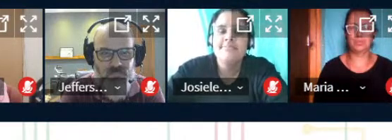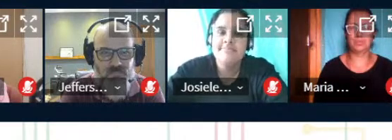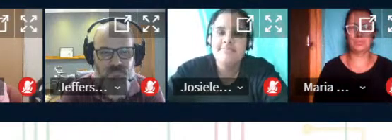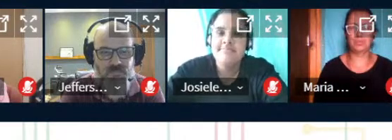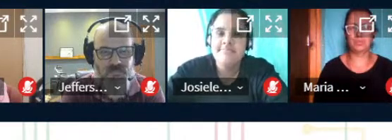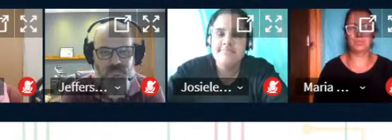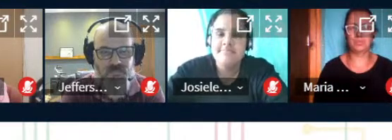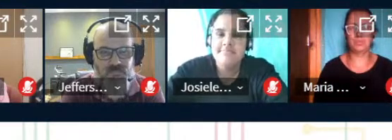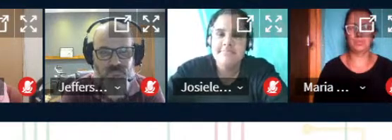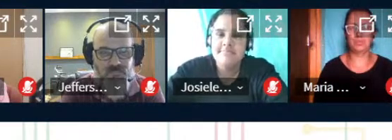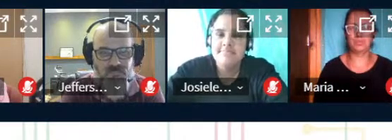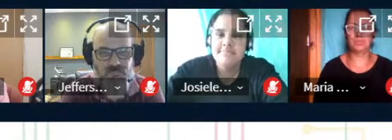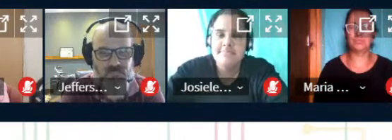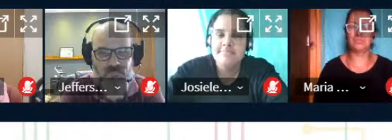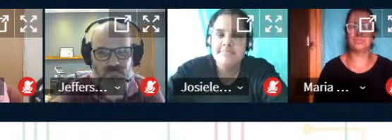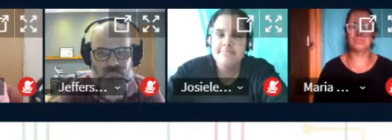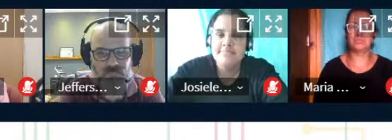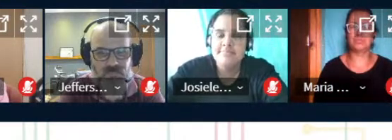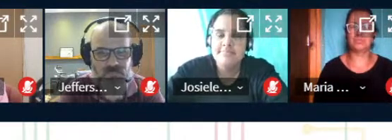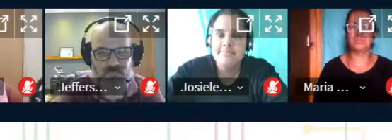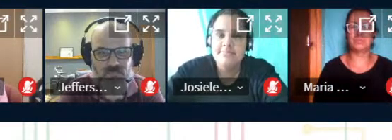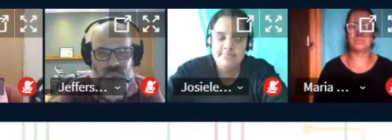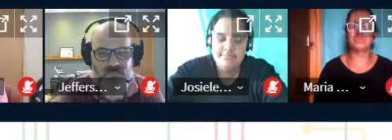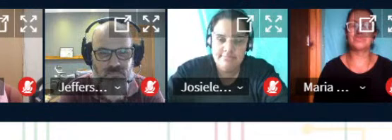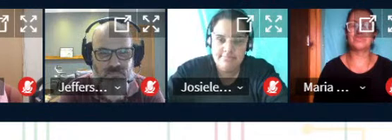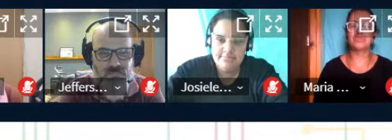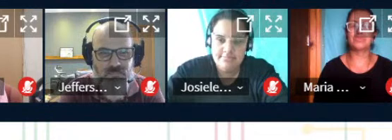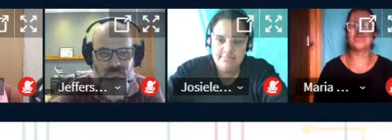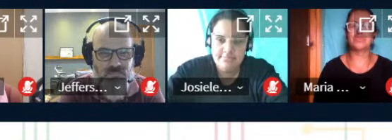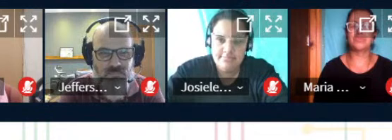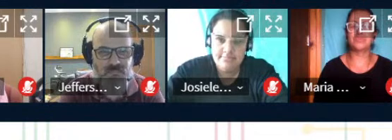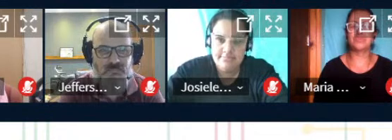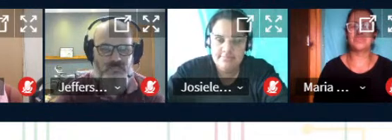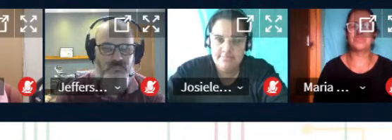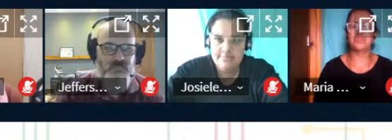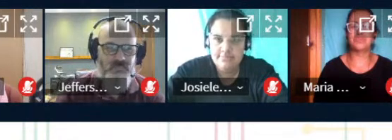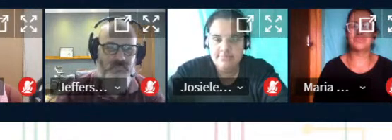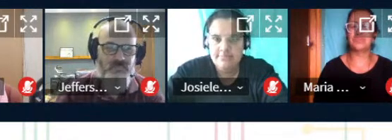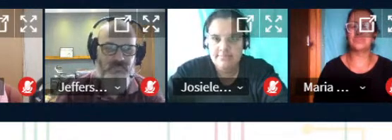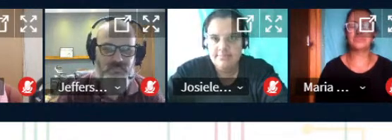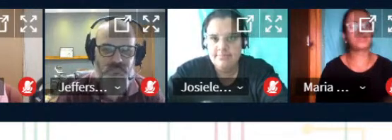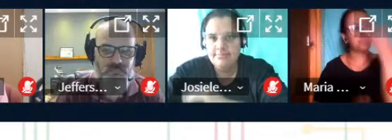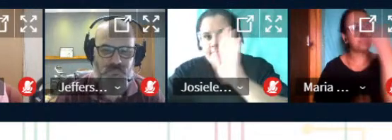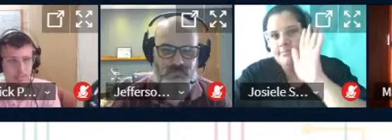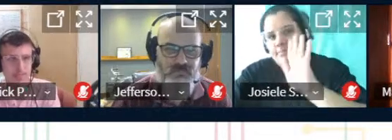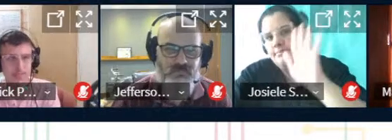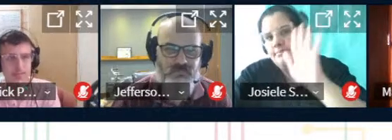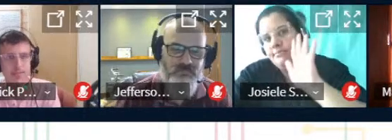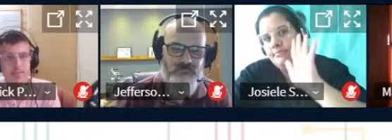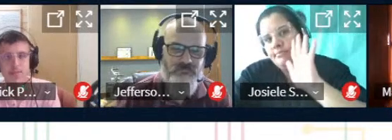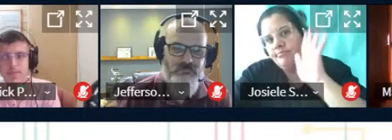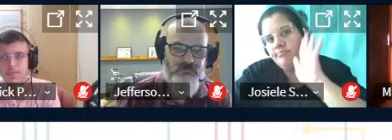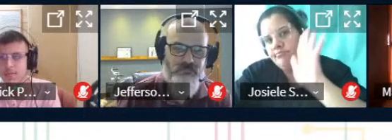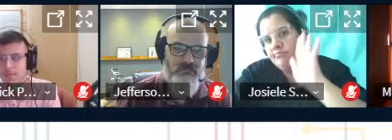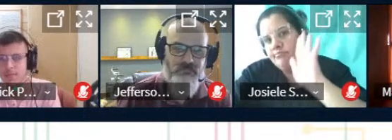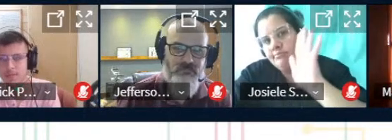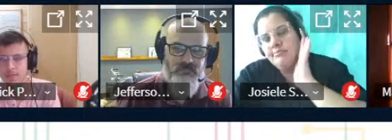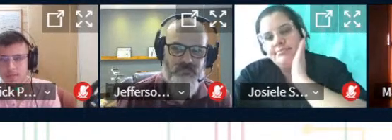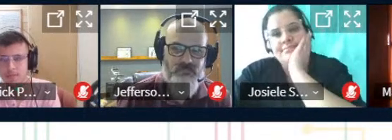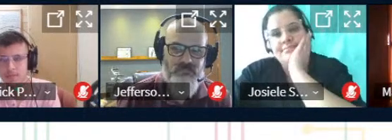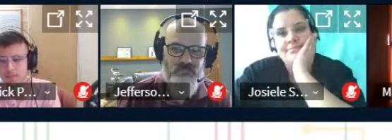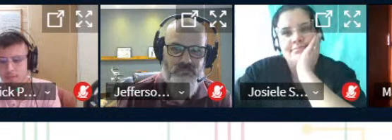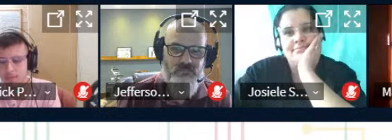opa deu deu então está muito obrigada a todos e aqui então encerramos as